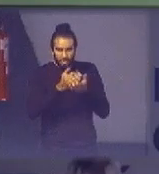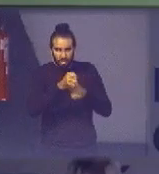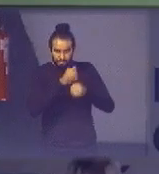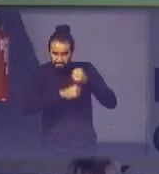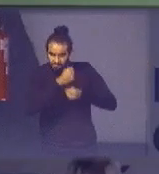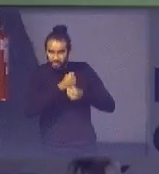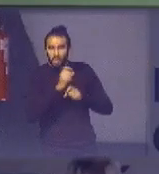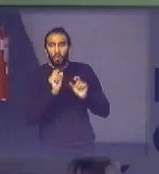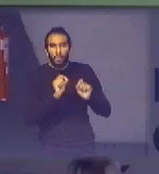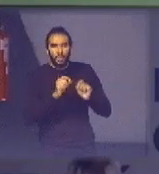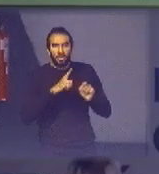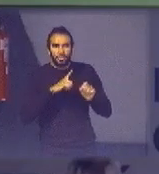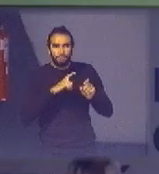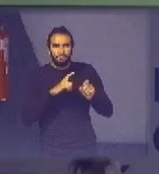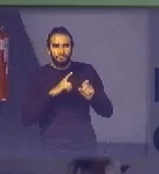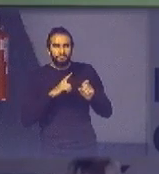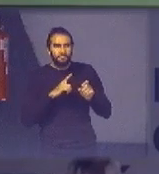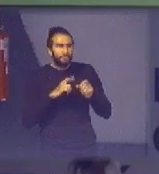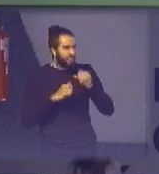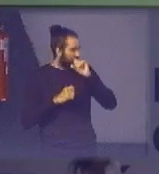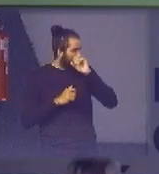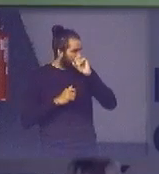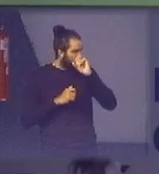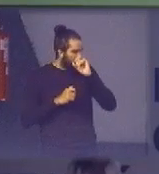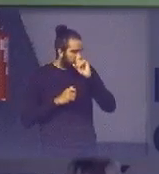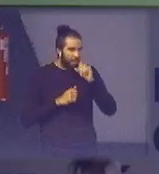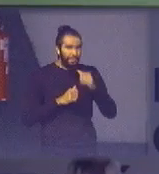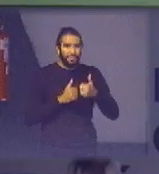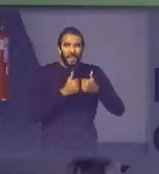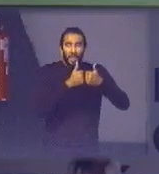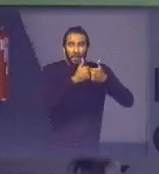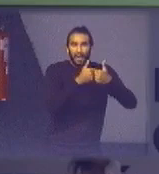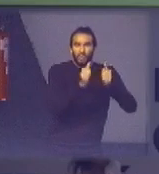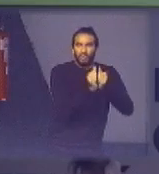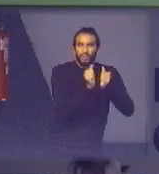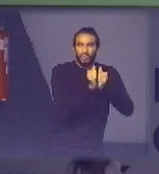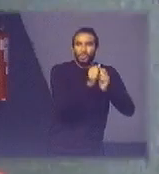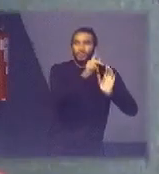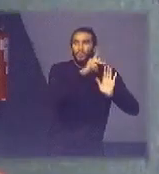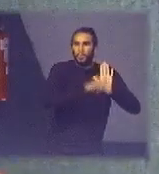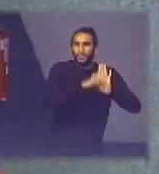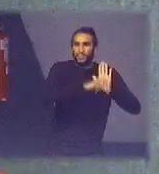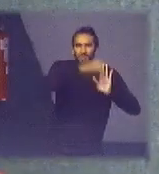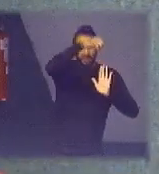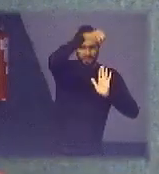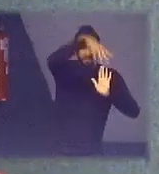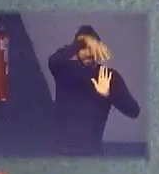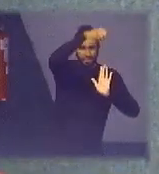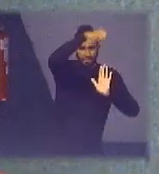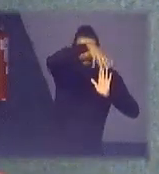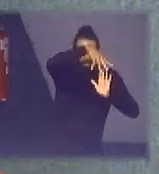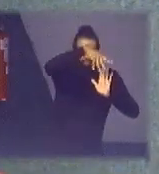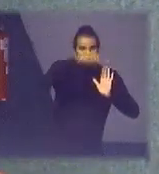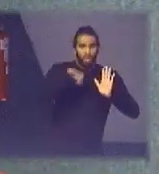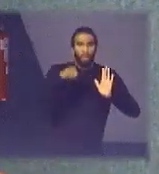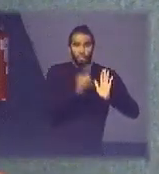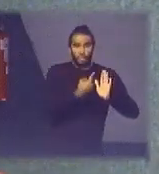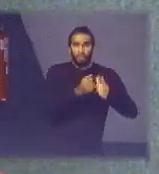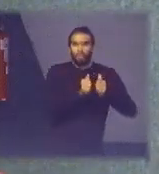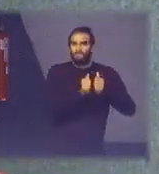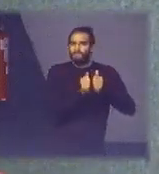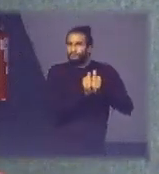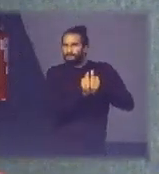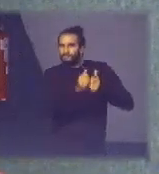uma aproximação com o programa de lâmpadas a Reciclos é a entidade gestora que cuida de lâmpadas